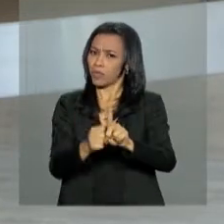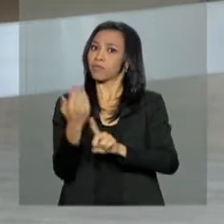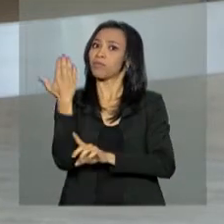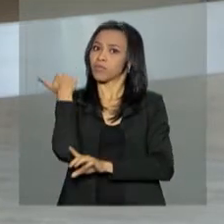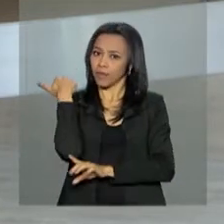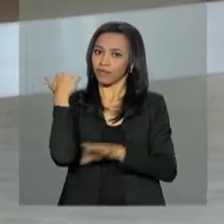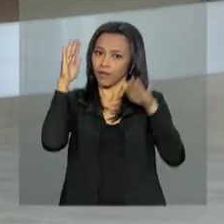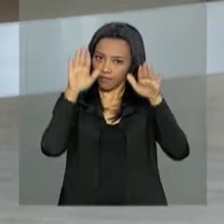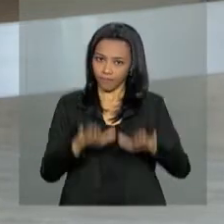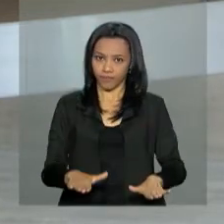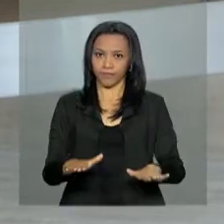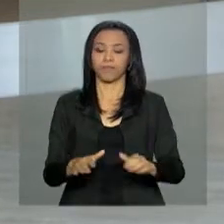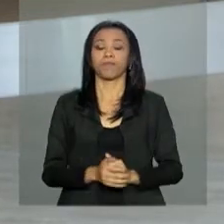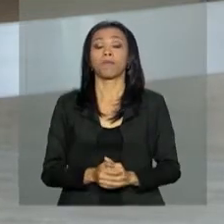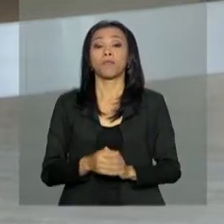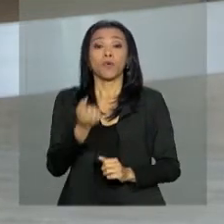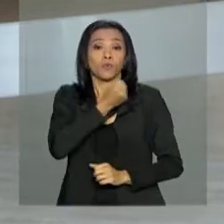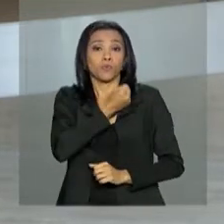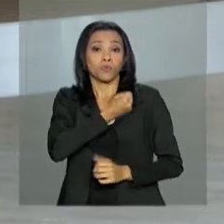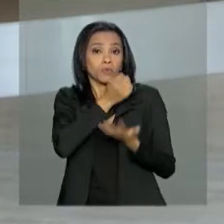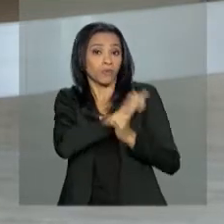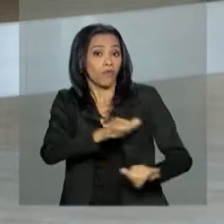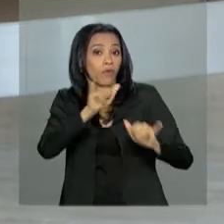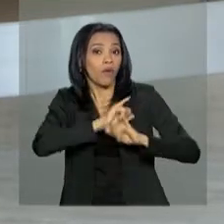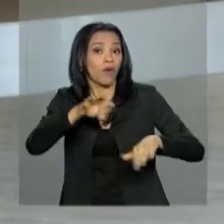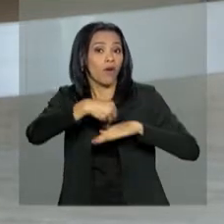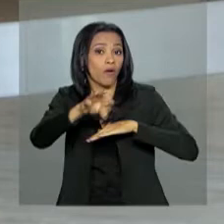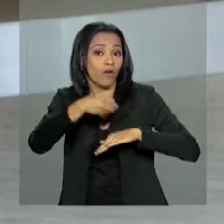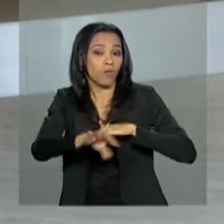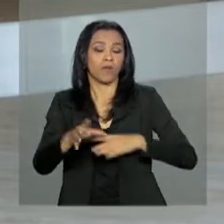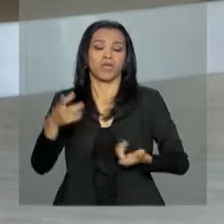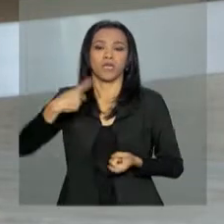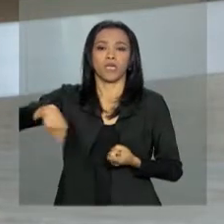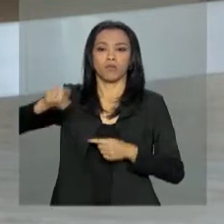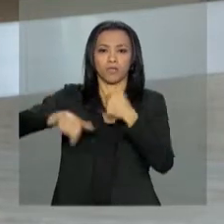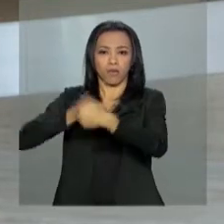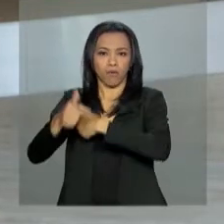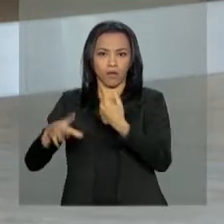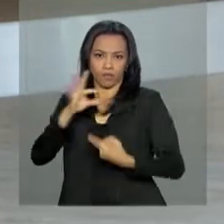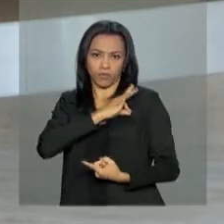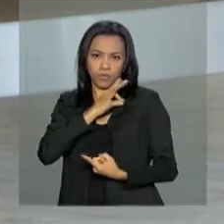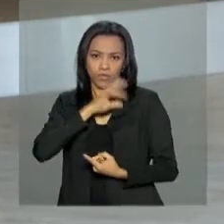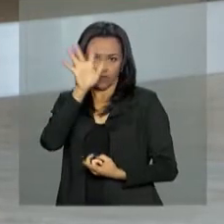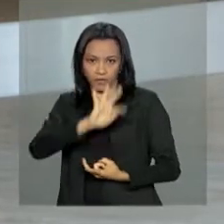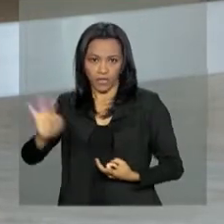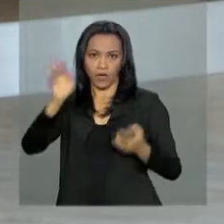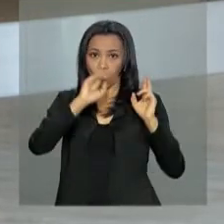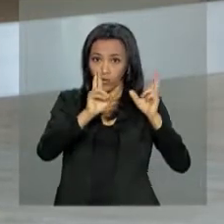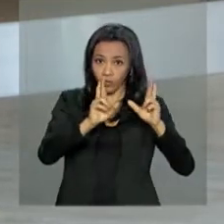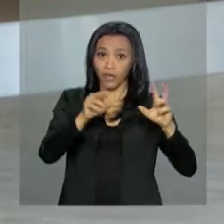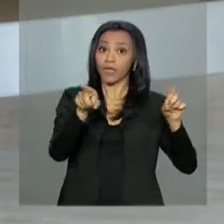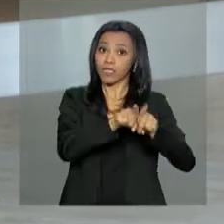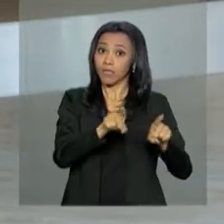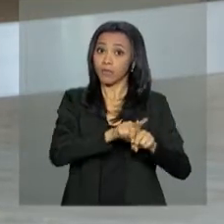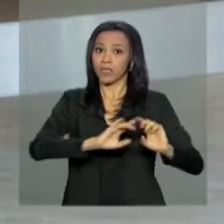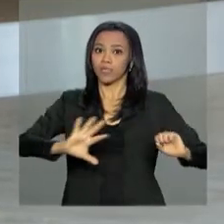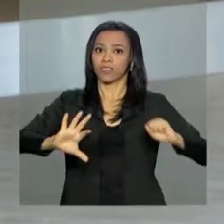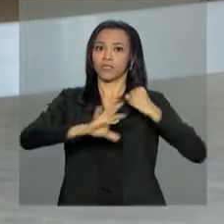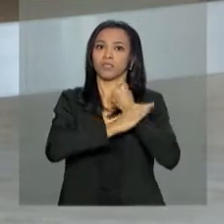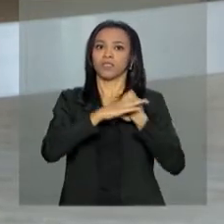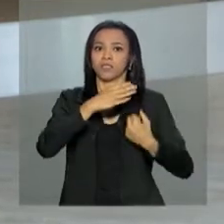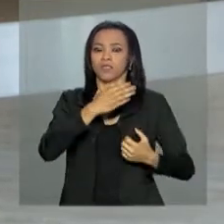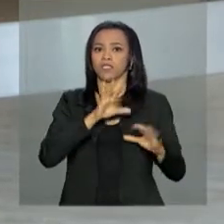Os números indicam que as ações da Polícia Federal, Polícia Rodoviária Federal e Força Nacional de Segurança